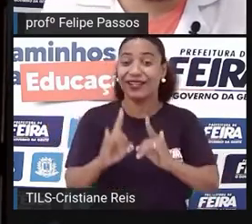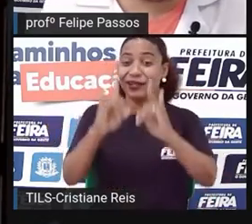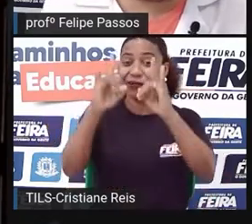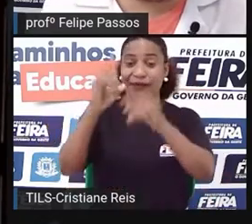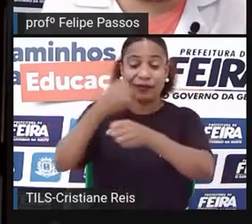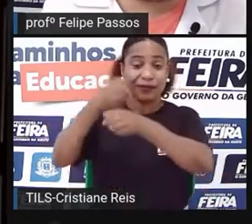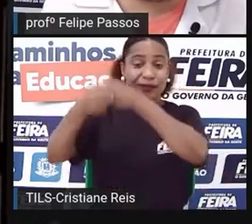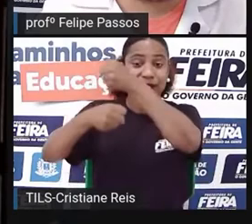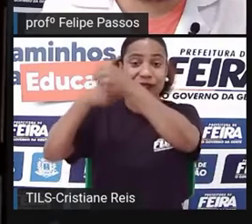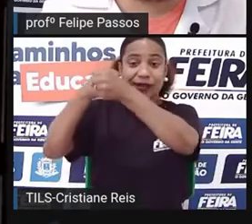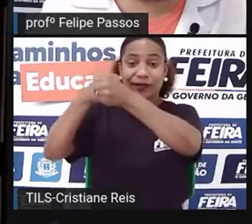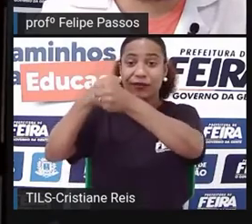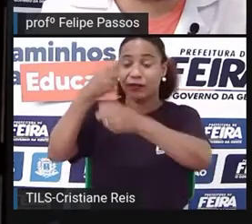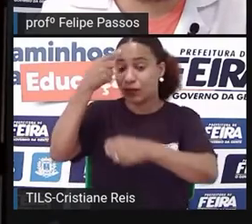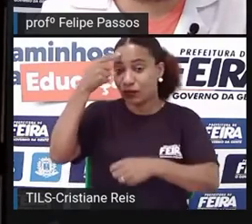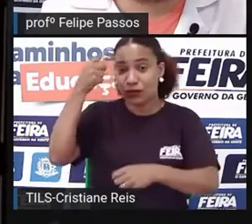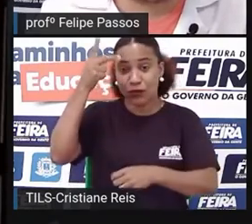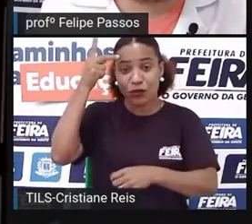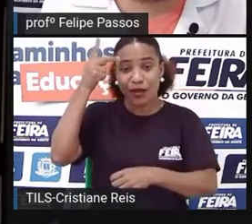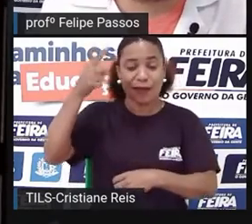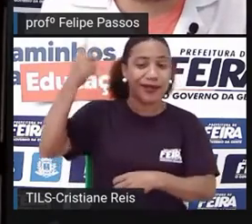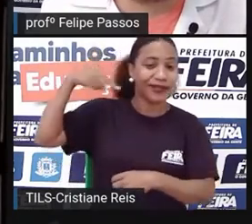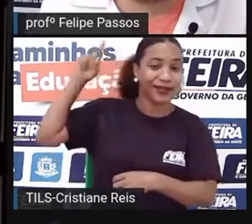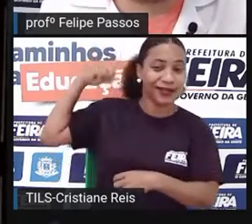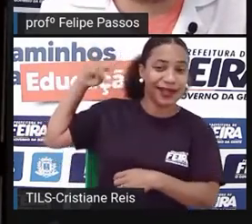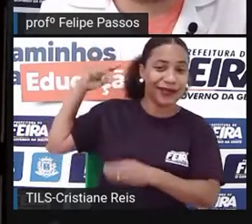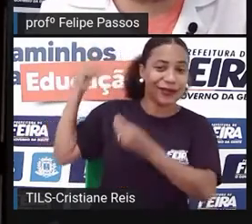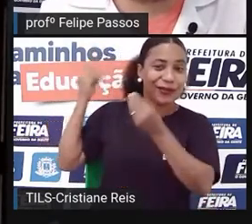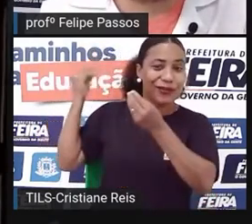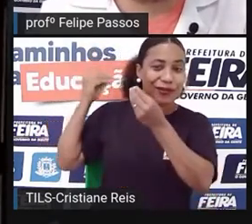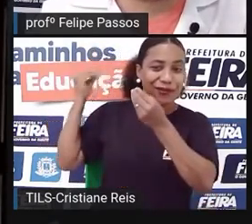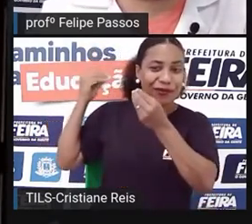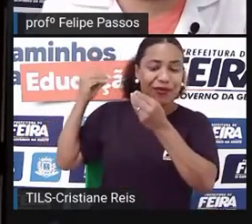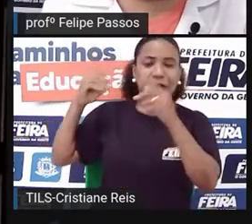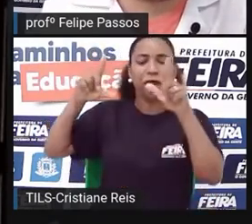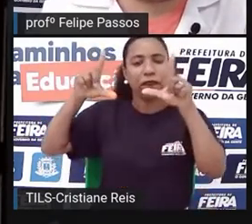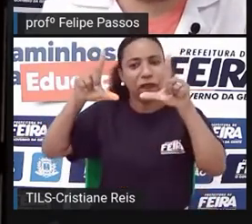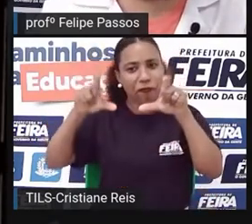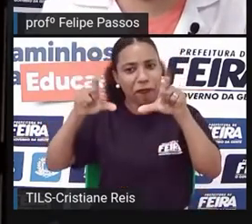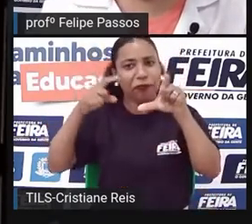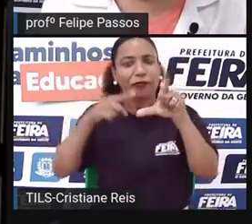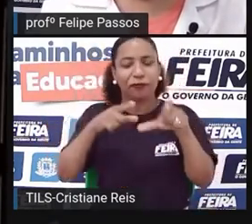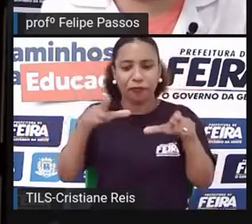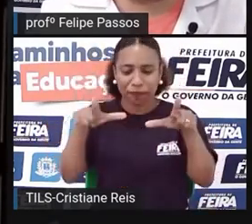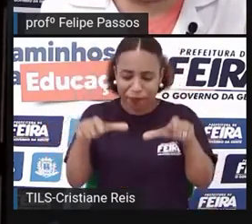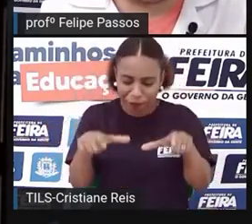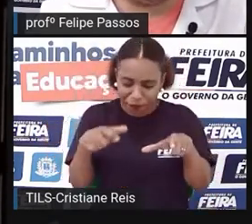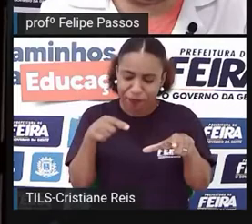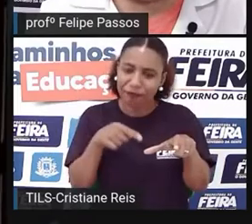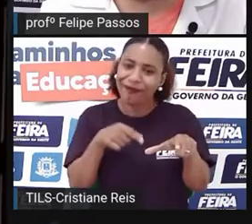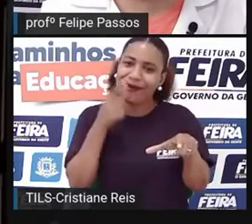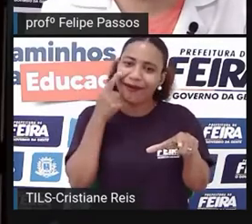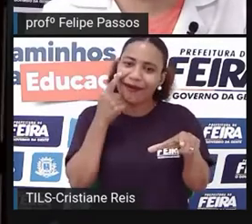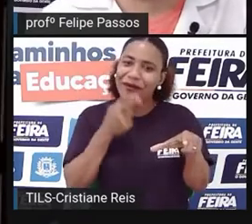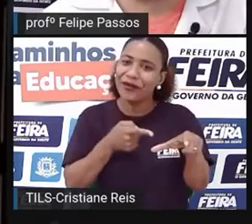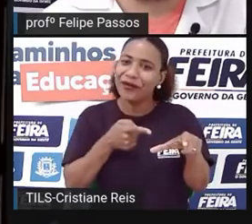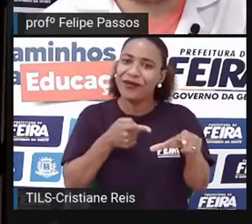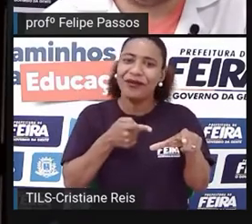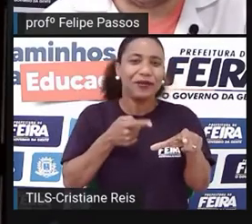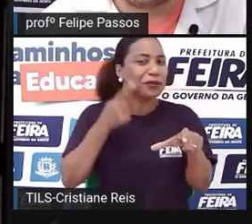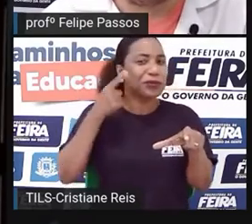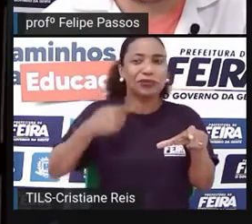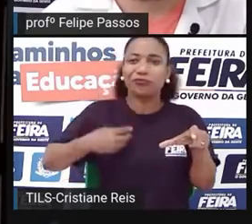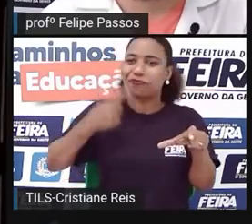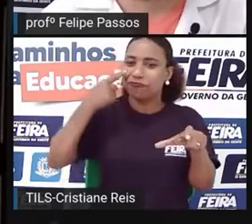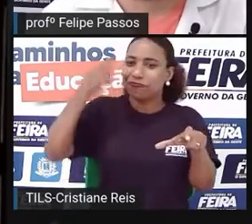tudo isso é memória e isso faz um resgate, às vezes um resgate de um tempo que a gente não viveu e faz muito resgate